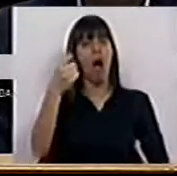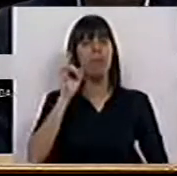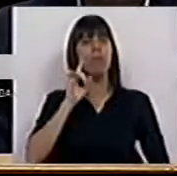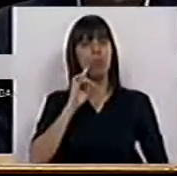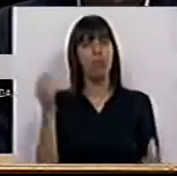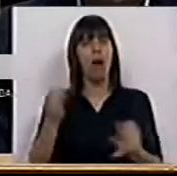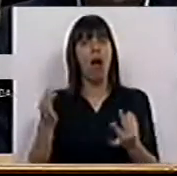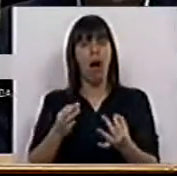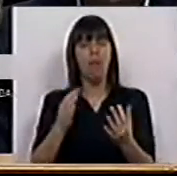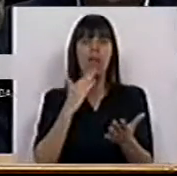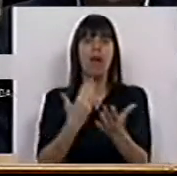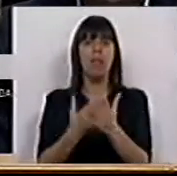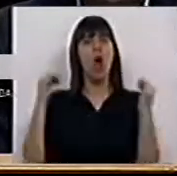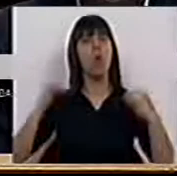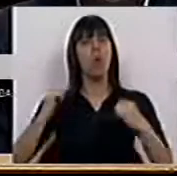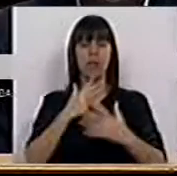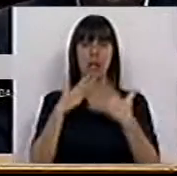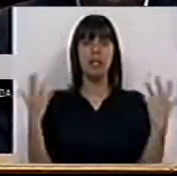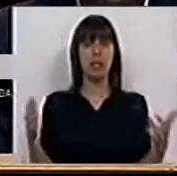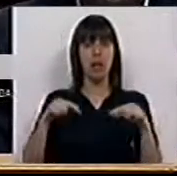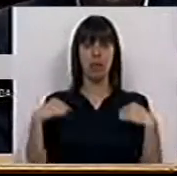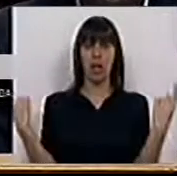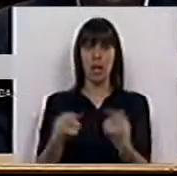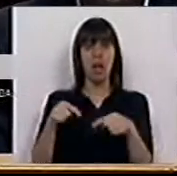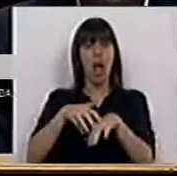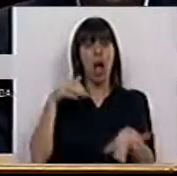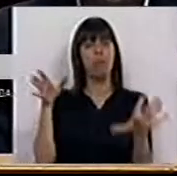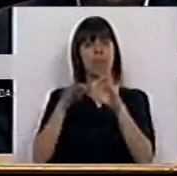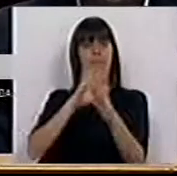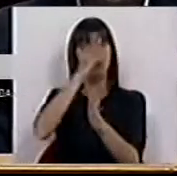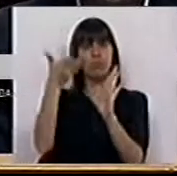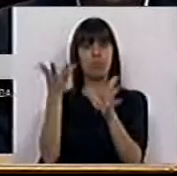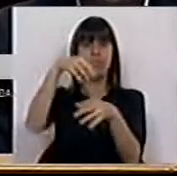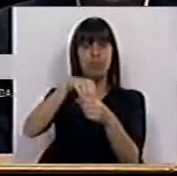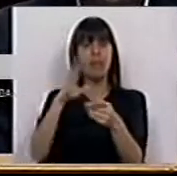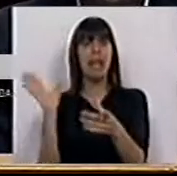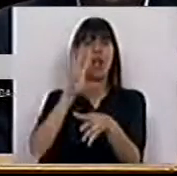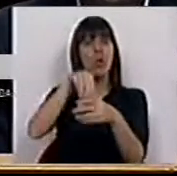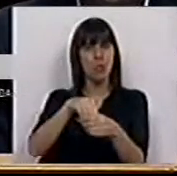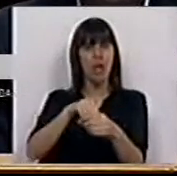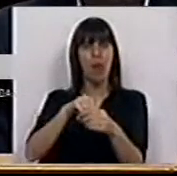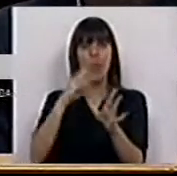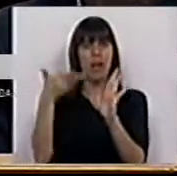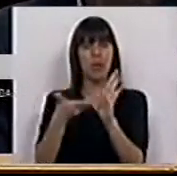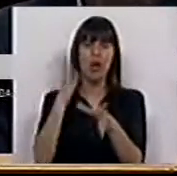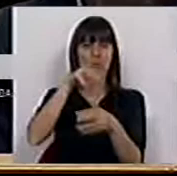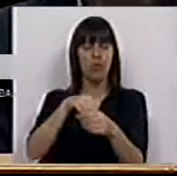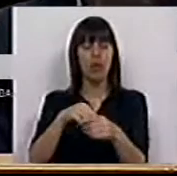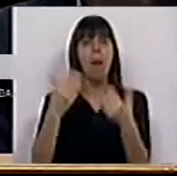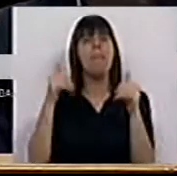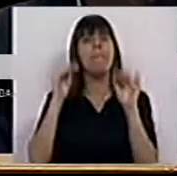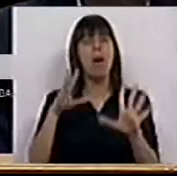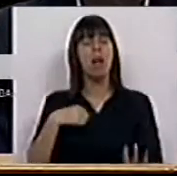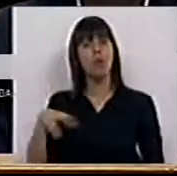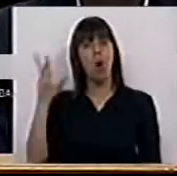porque ela é, de facto, gera um consenso grande na Assembleia sobre a sua introdução, a sua inclusão. Mas,